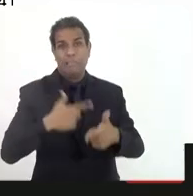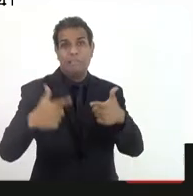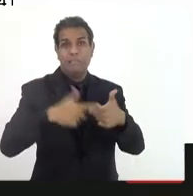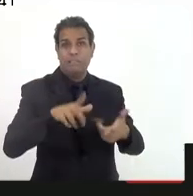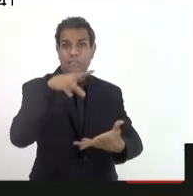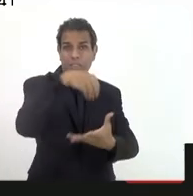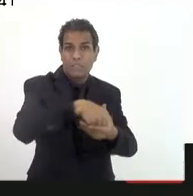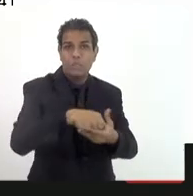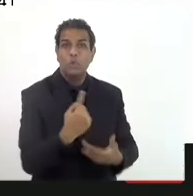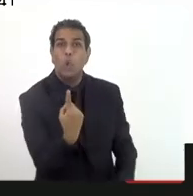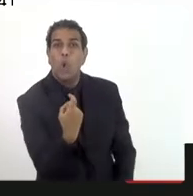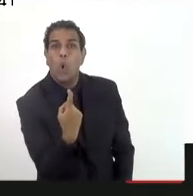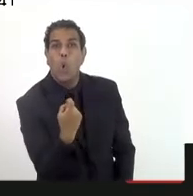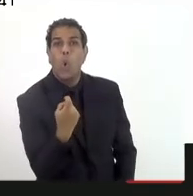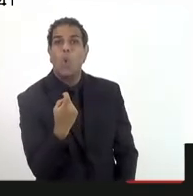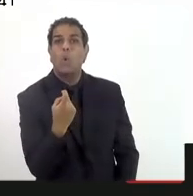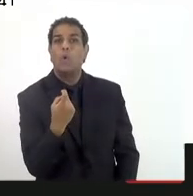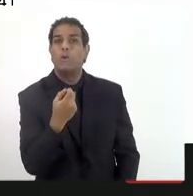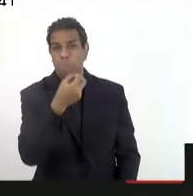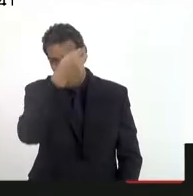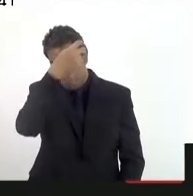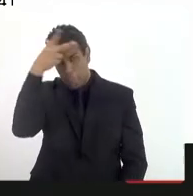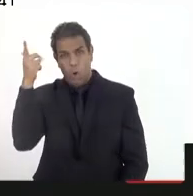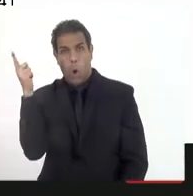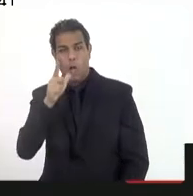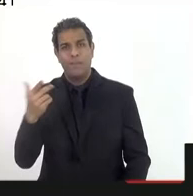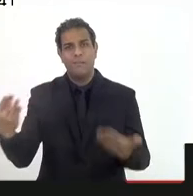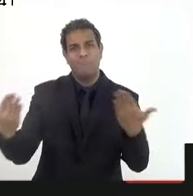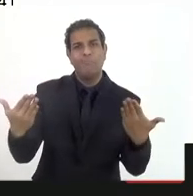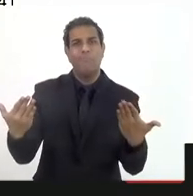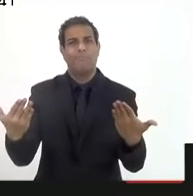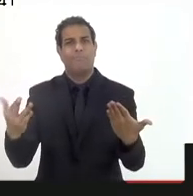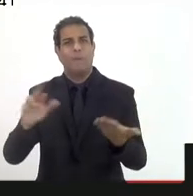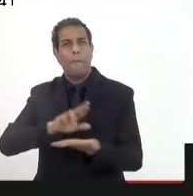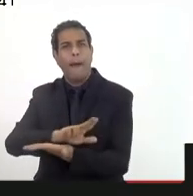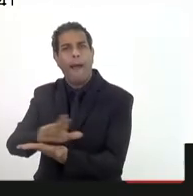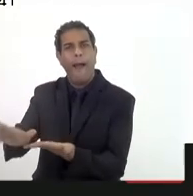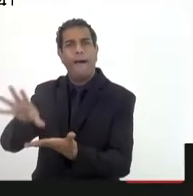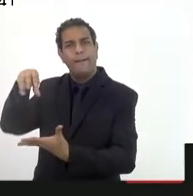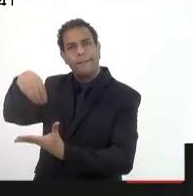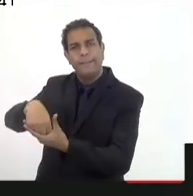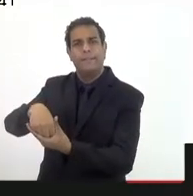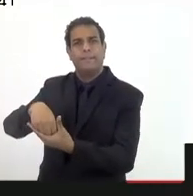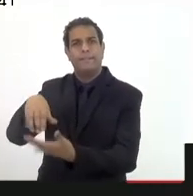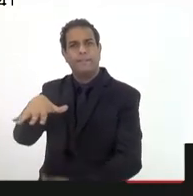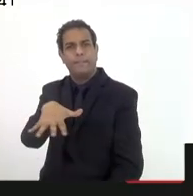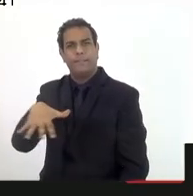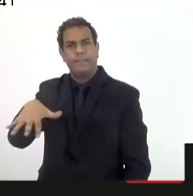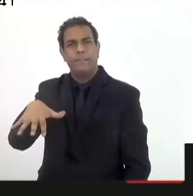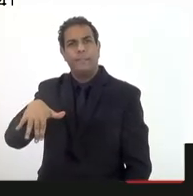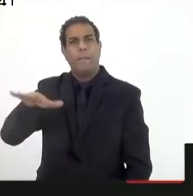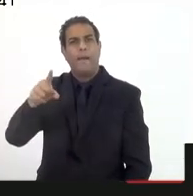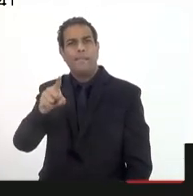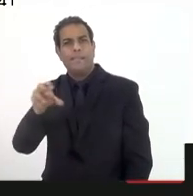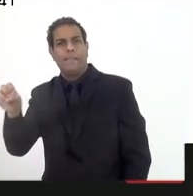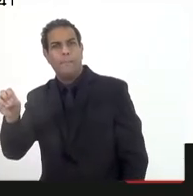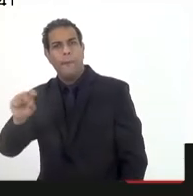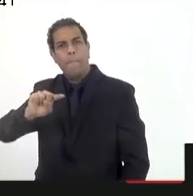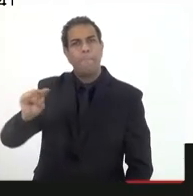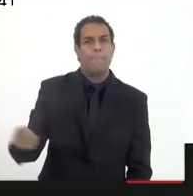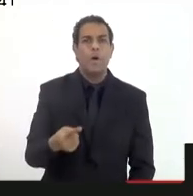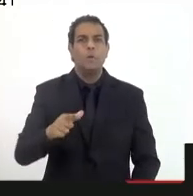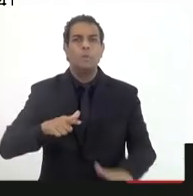é o único município que aparece bem quando a gente compara os municípios do Sul e Sudeste com mais de 100 mil habitantes, com uma boa relação